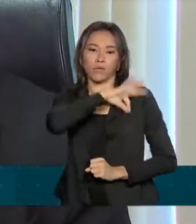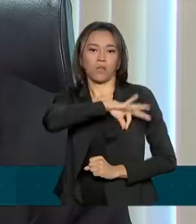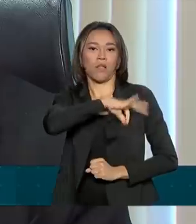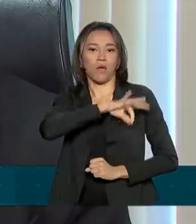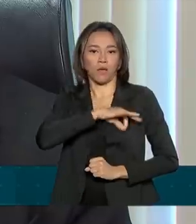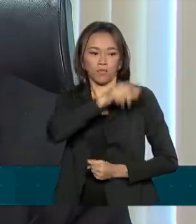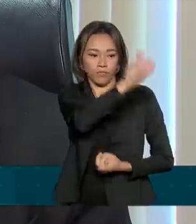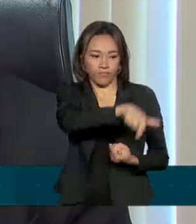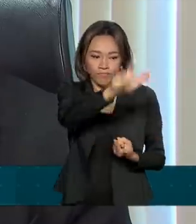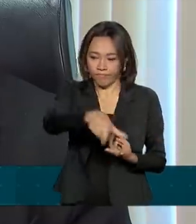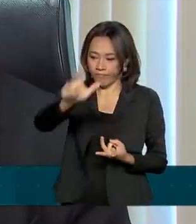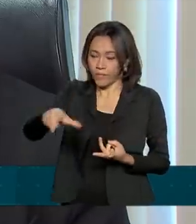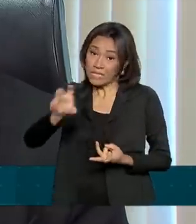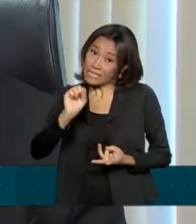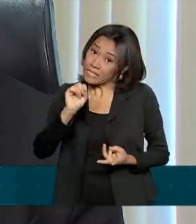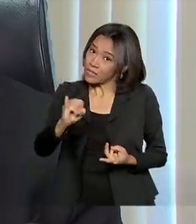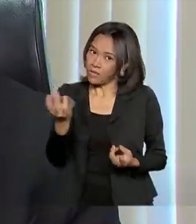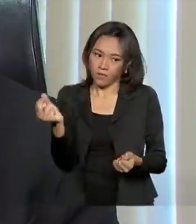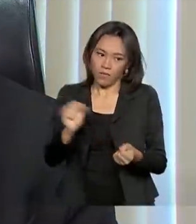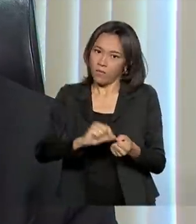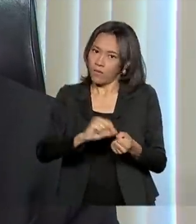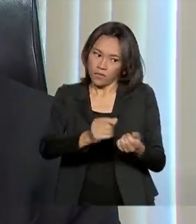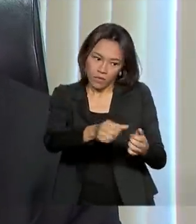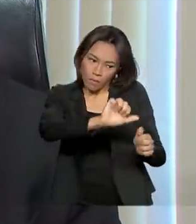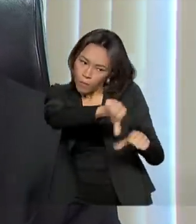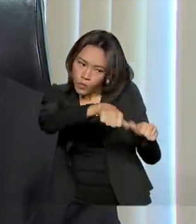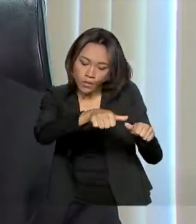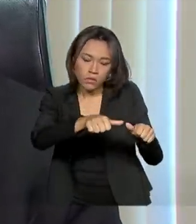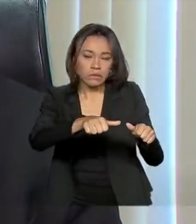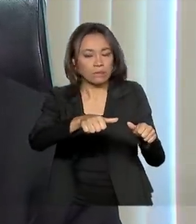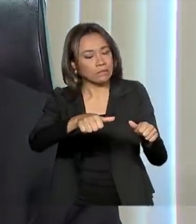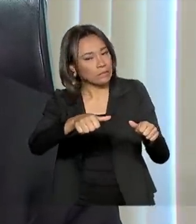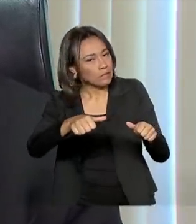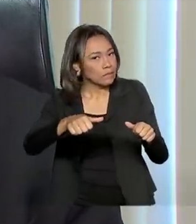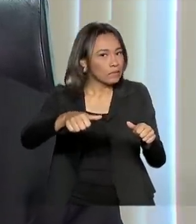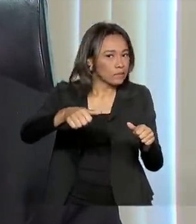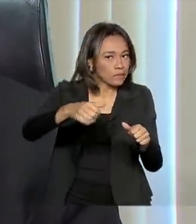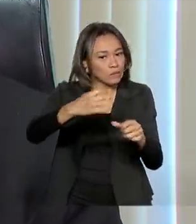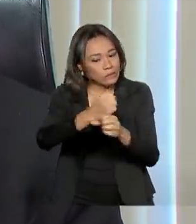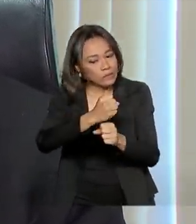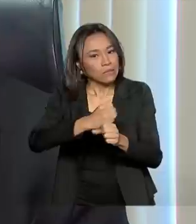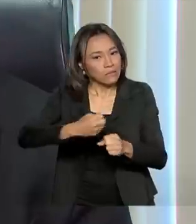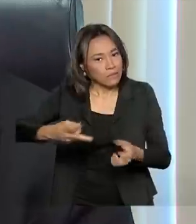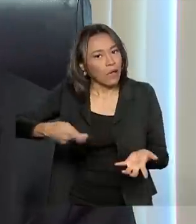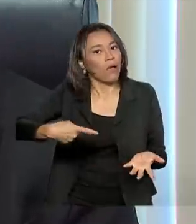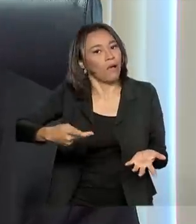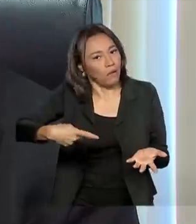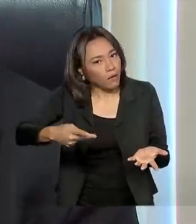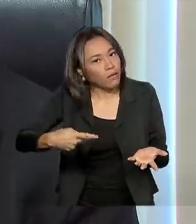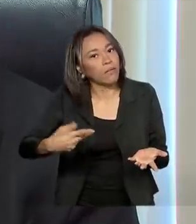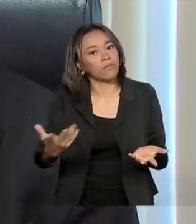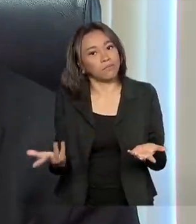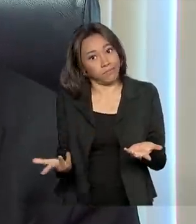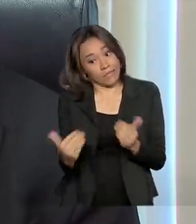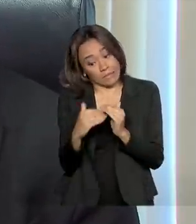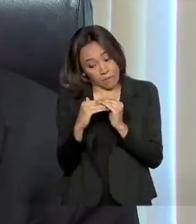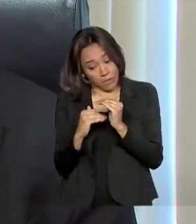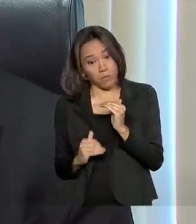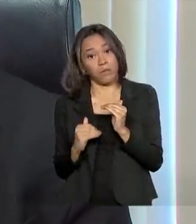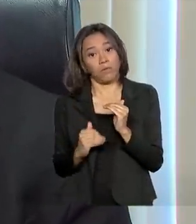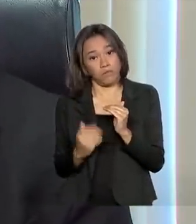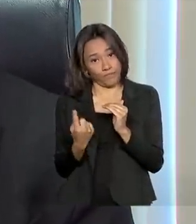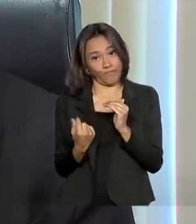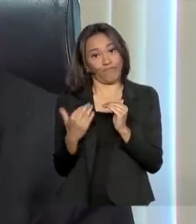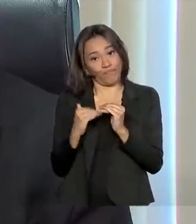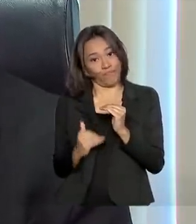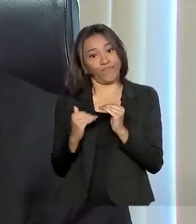Caso ele não faça essa alteração, todos esses cálculos ficarão errados, serão feitos com a base menor do que a devida e